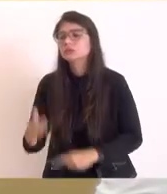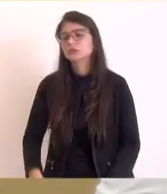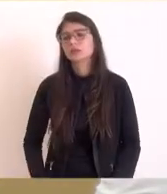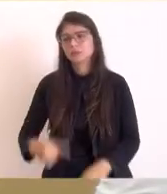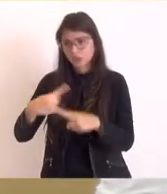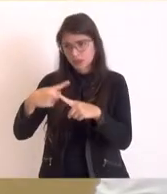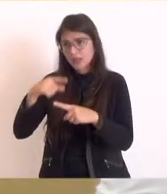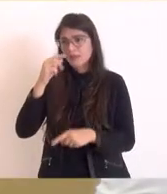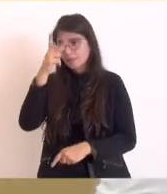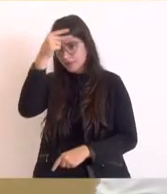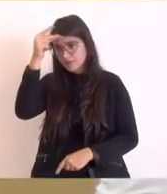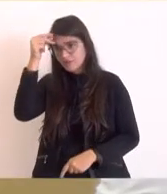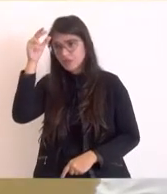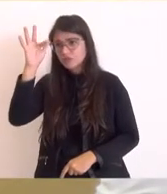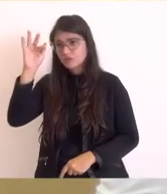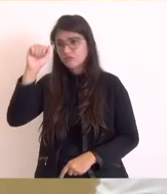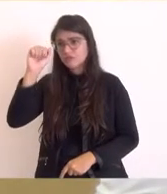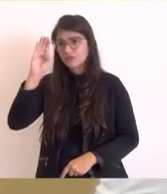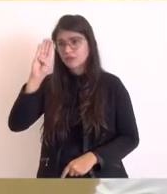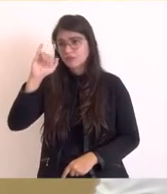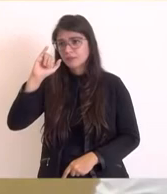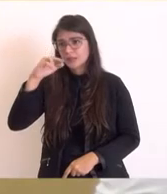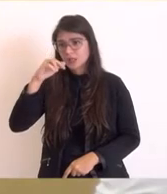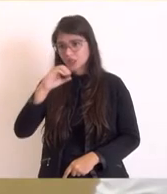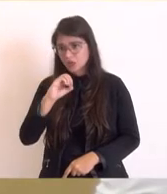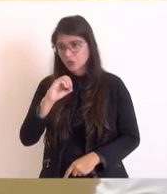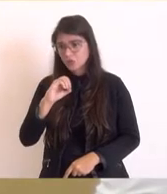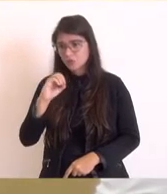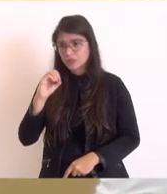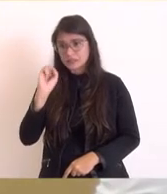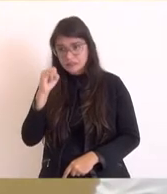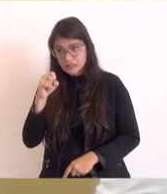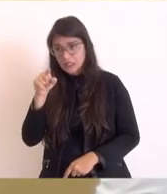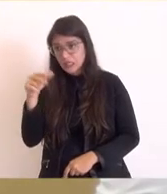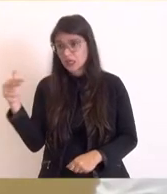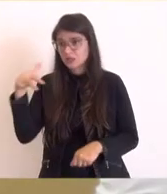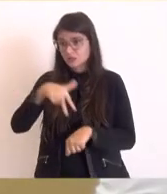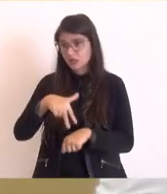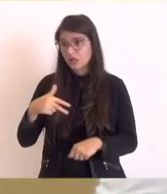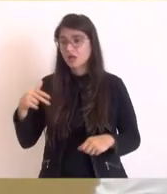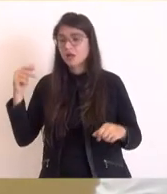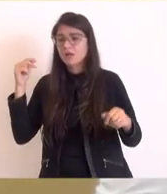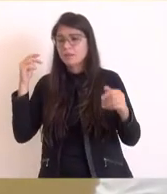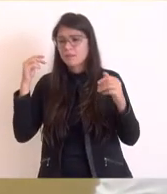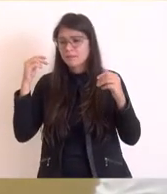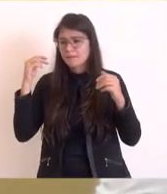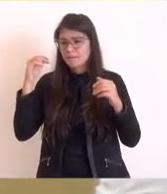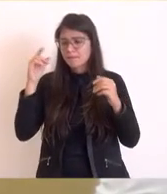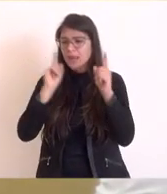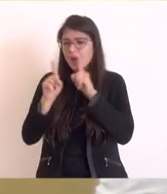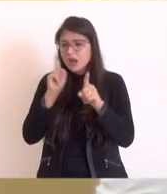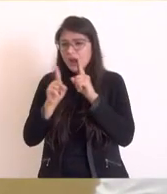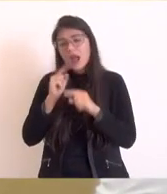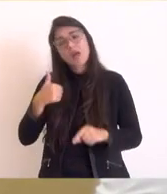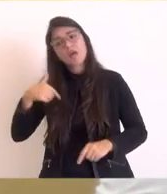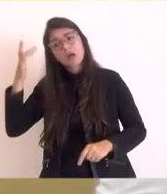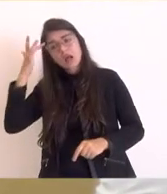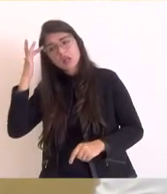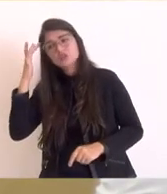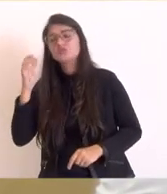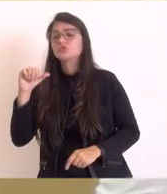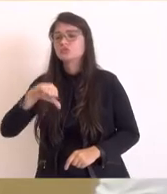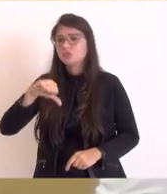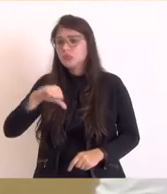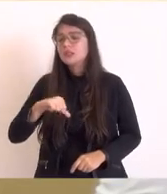Fabiano não tivesse assumido lá em Maricá, talvez estivesse em uma situação ruim. Então, gente precisa duplicar essa